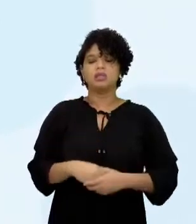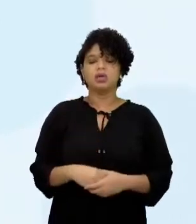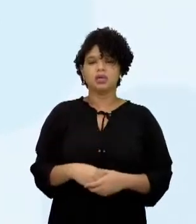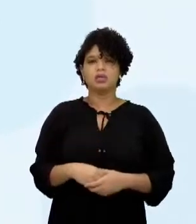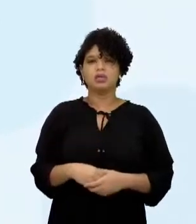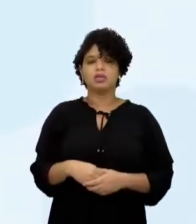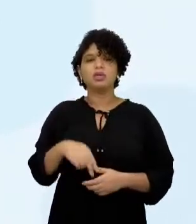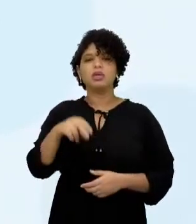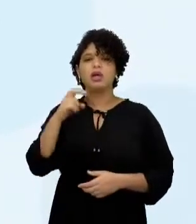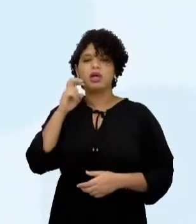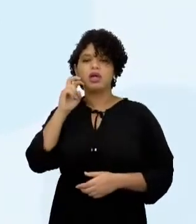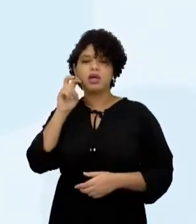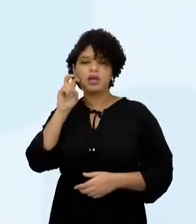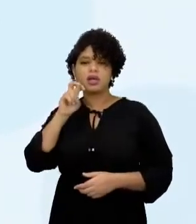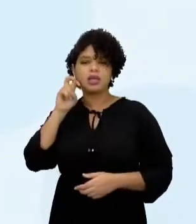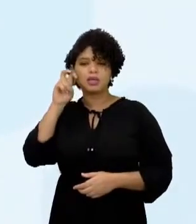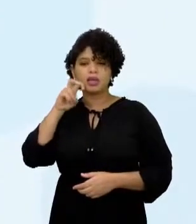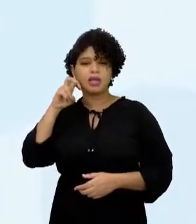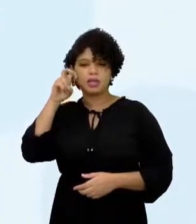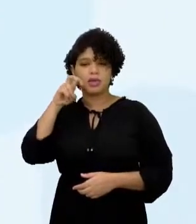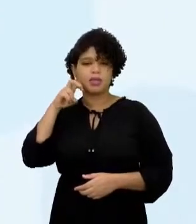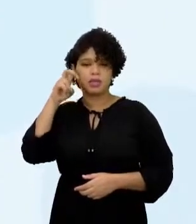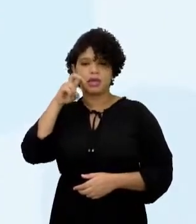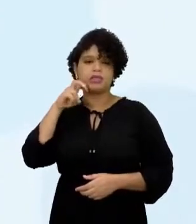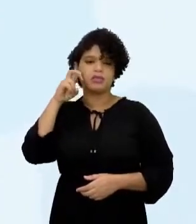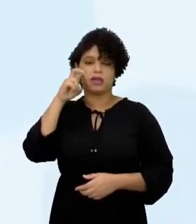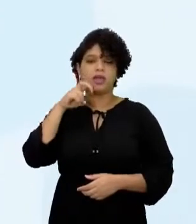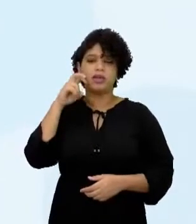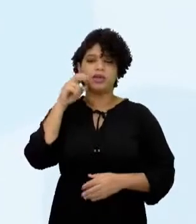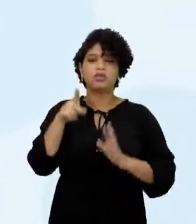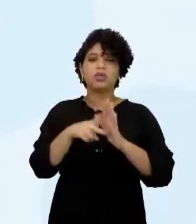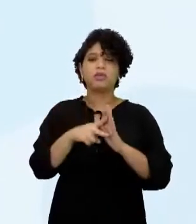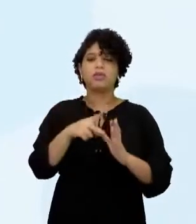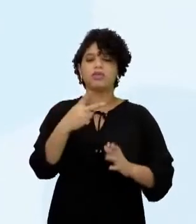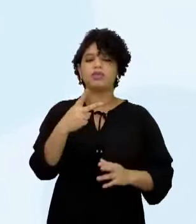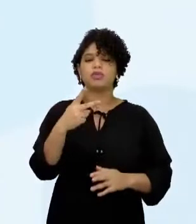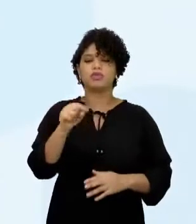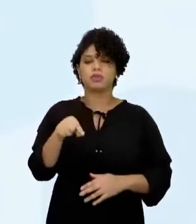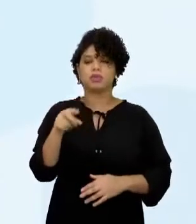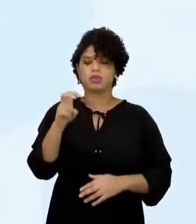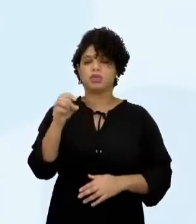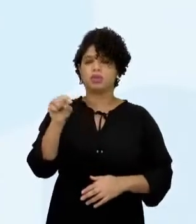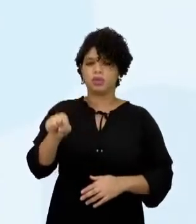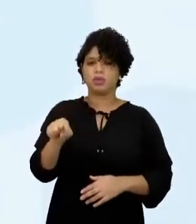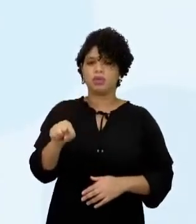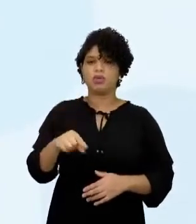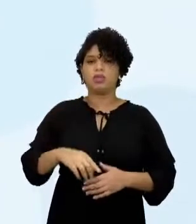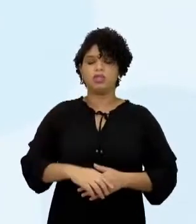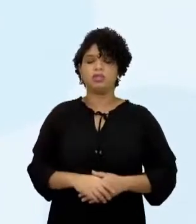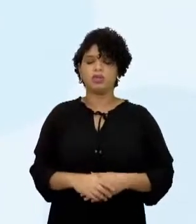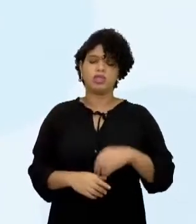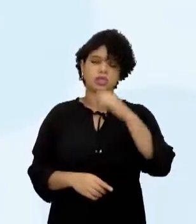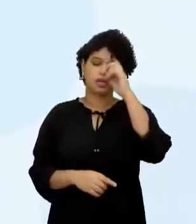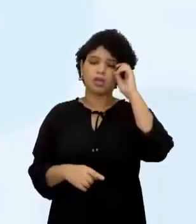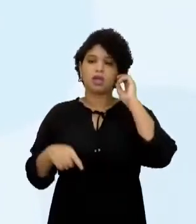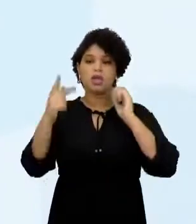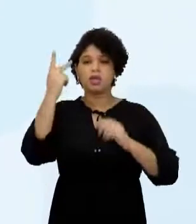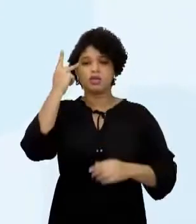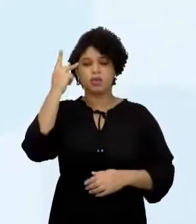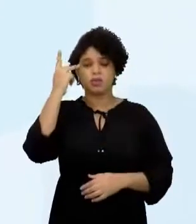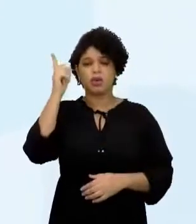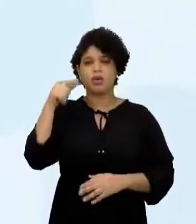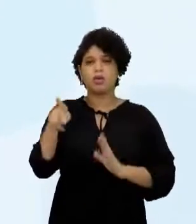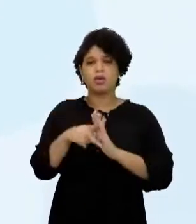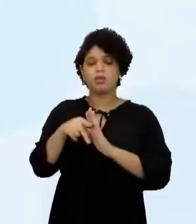Nordeste Tem a menor população autodeclarada indígena Em torno de 2.500 No estado de São Paulo, na região